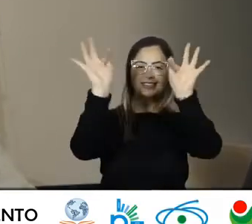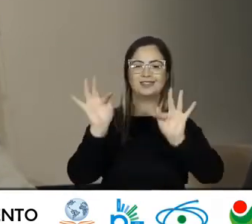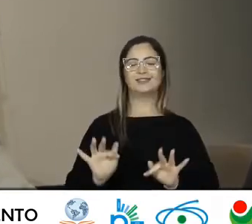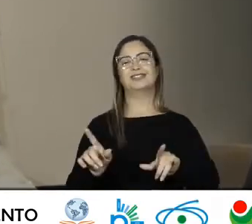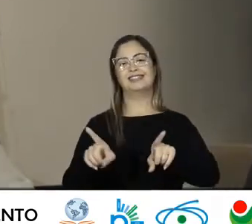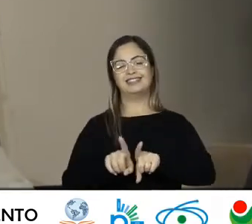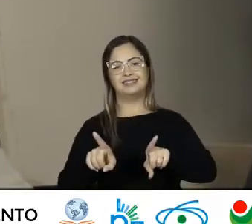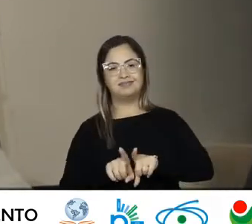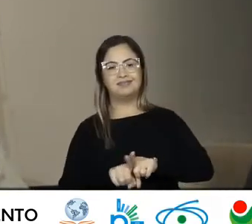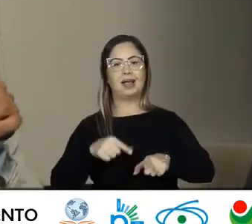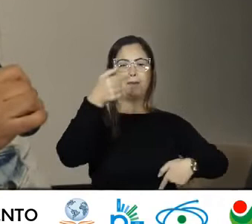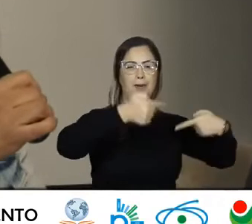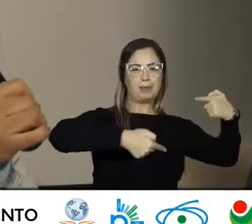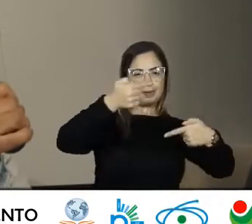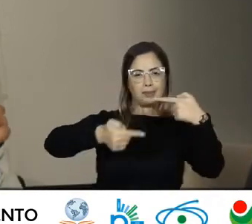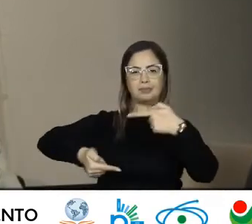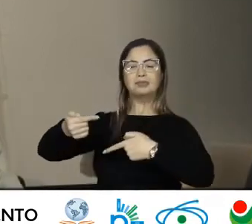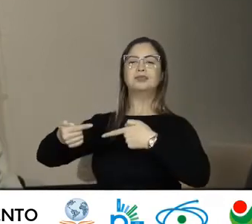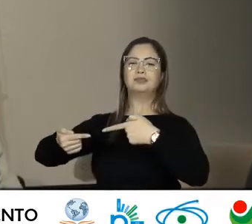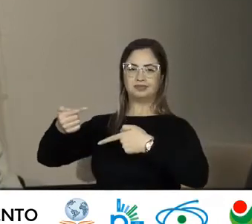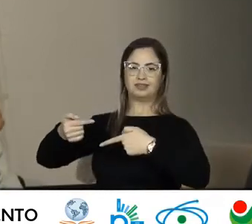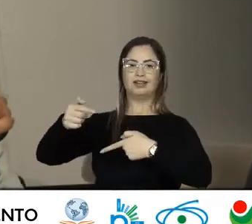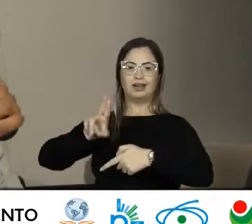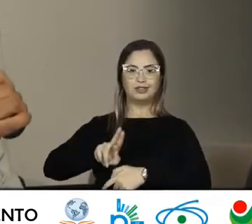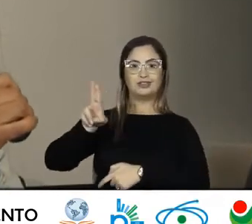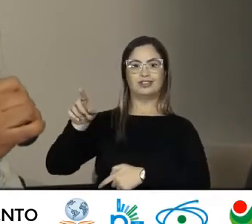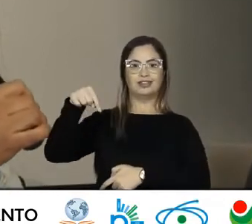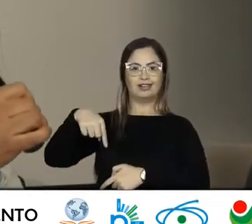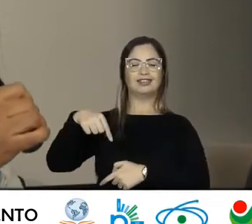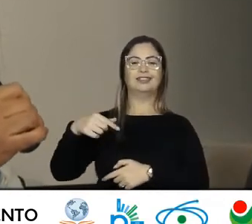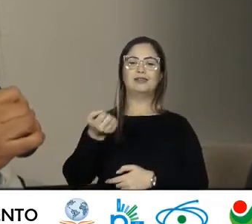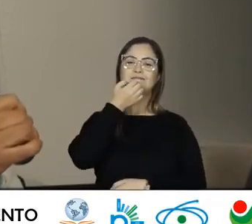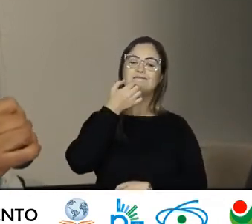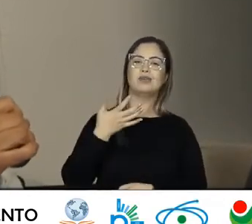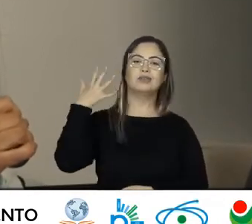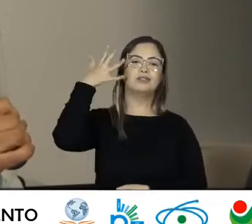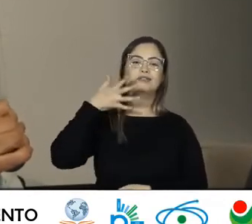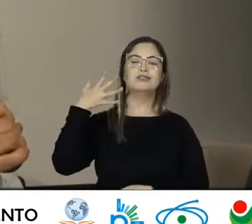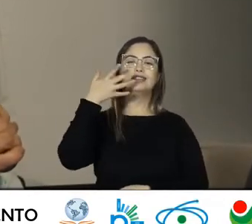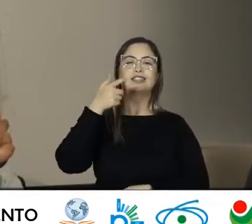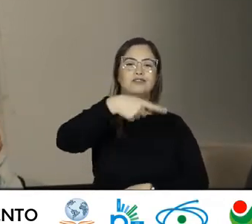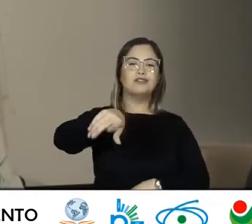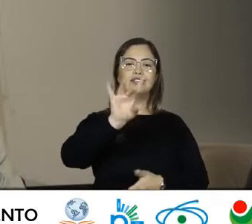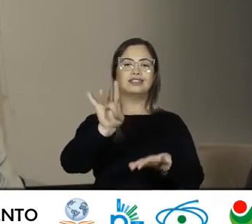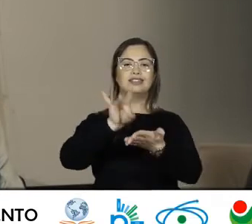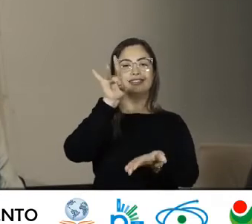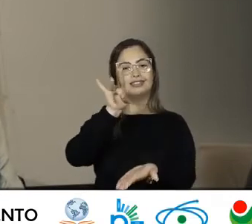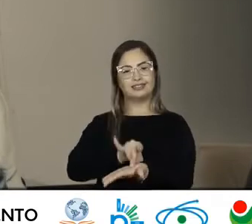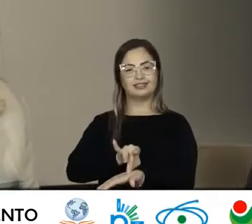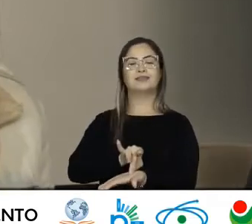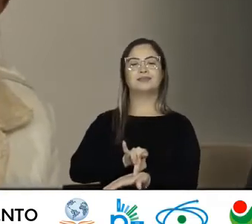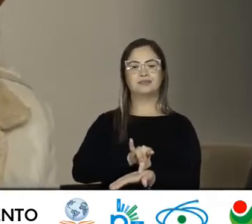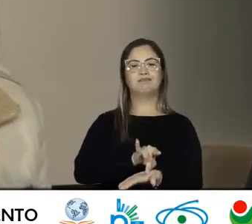Que esse debate Esteja acontecendo Em nossa universidade Então um bom evento A todas as pessoas Que se inscreveram E